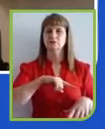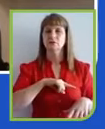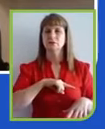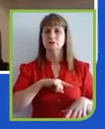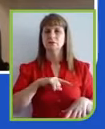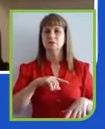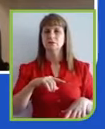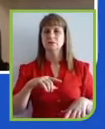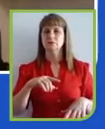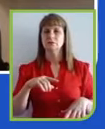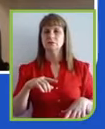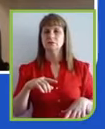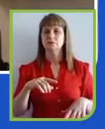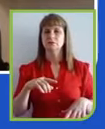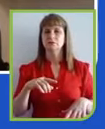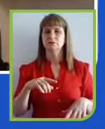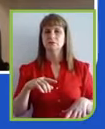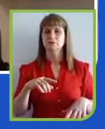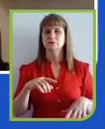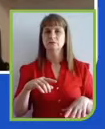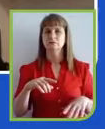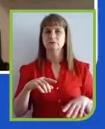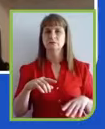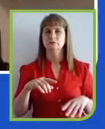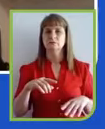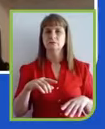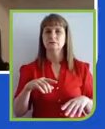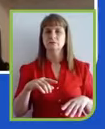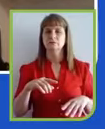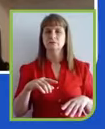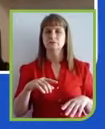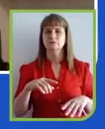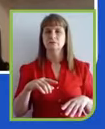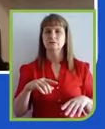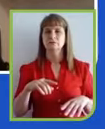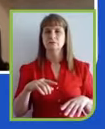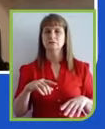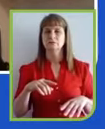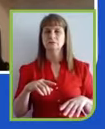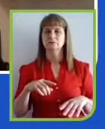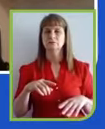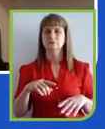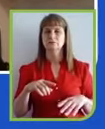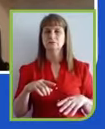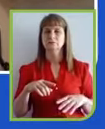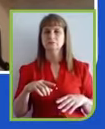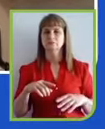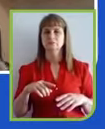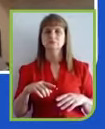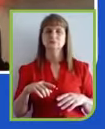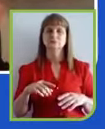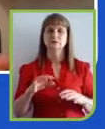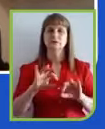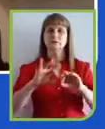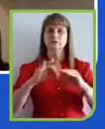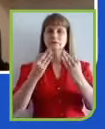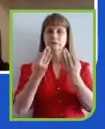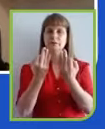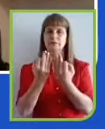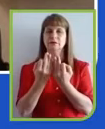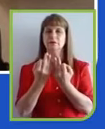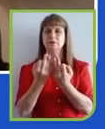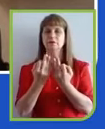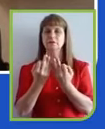uma vez da Vivo, cada chip que temos no celular da família, nós somos clientes daquele